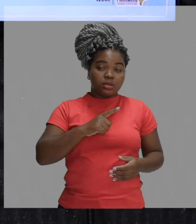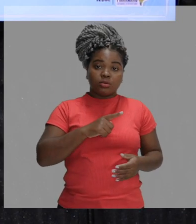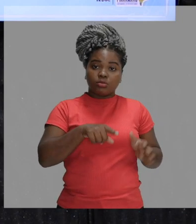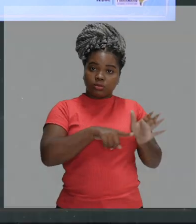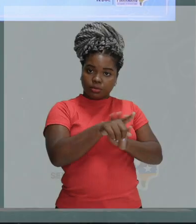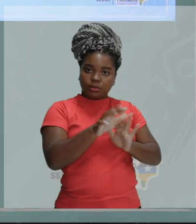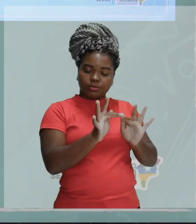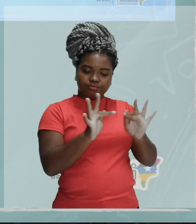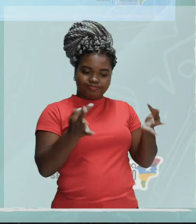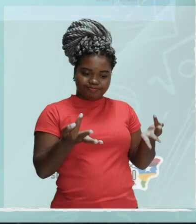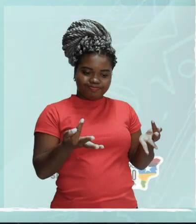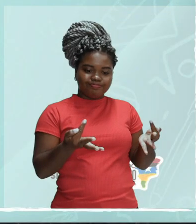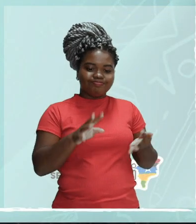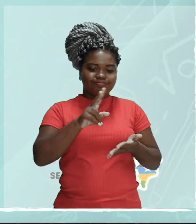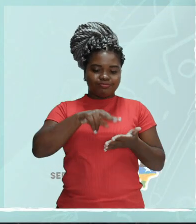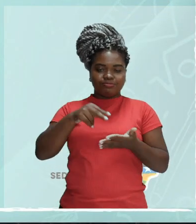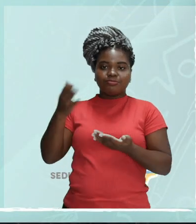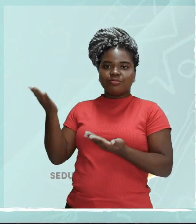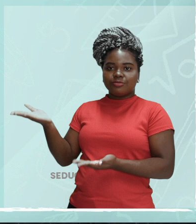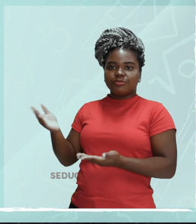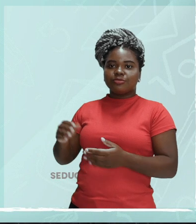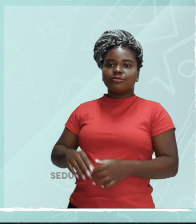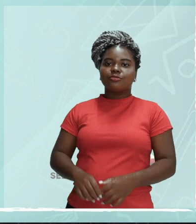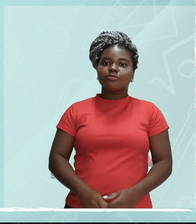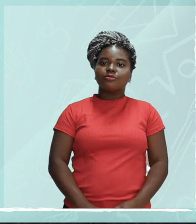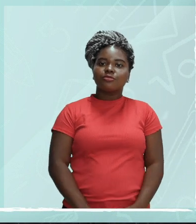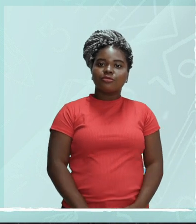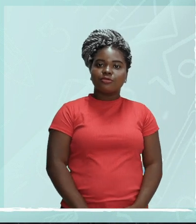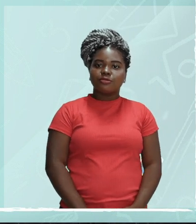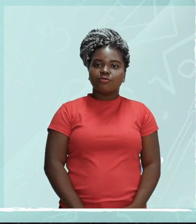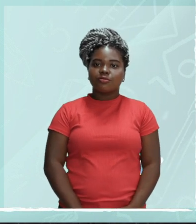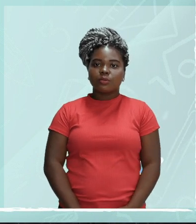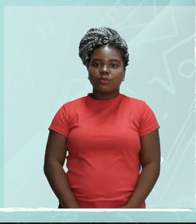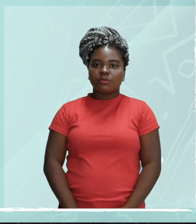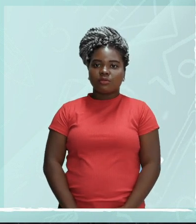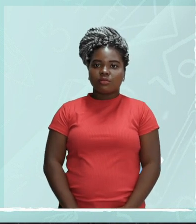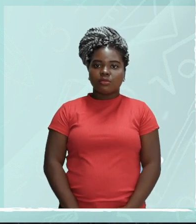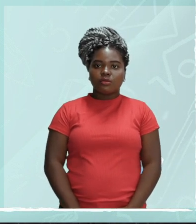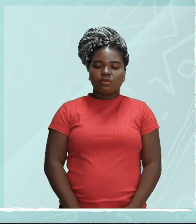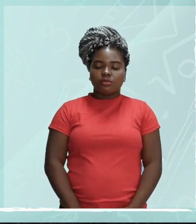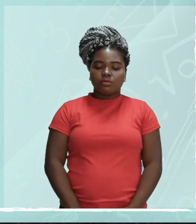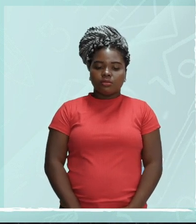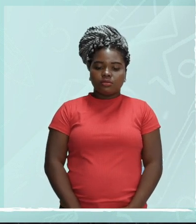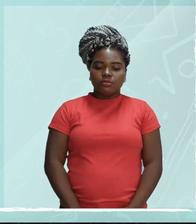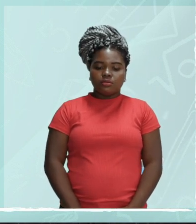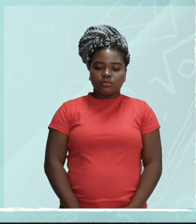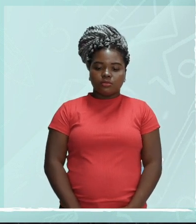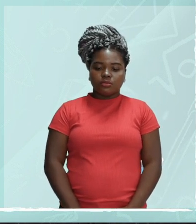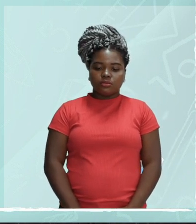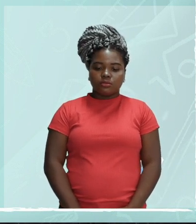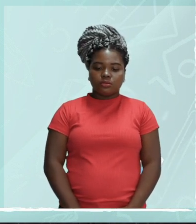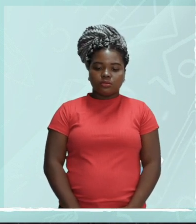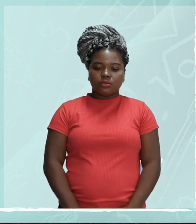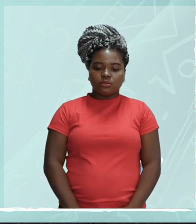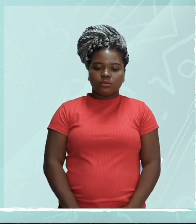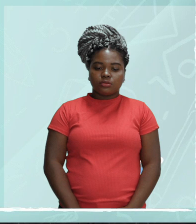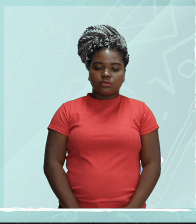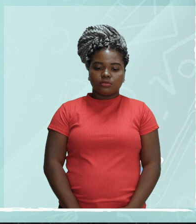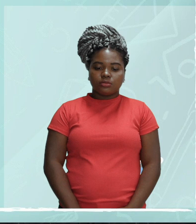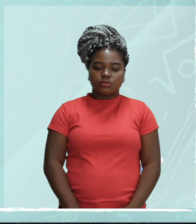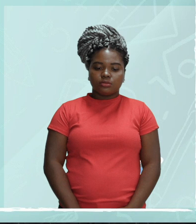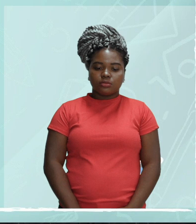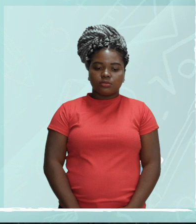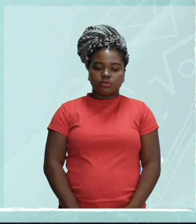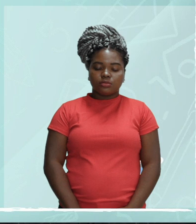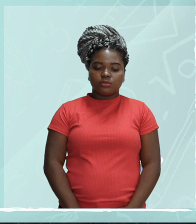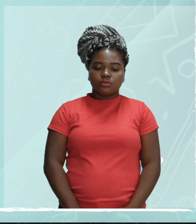O homem tem 1,8 metros de altura a relação entre os tamanhos da imagem formadas numa câmera escura